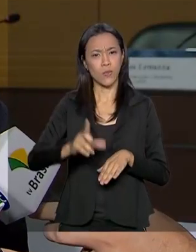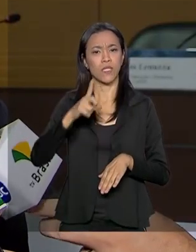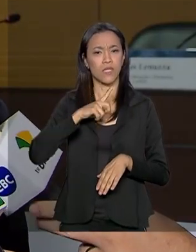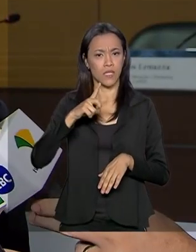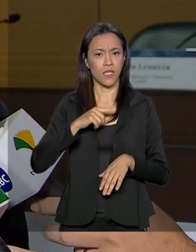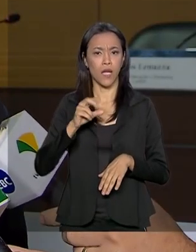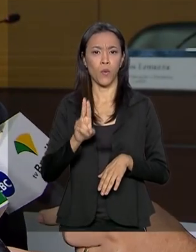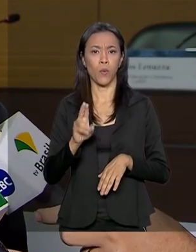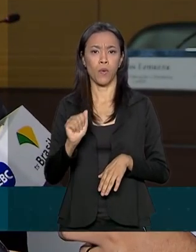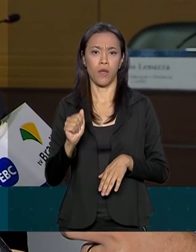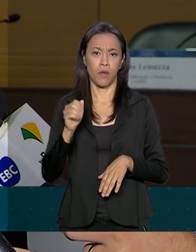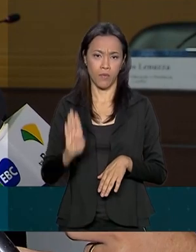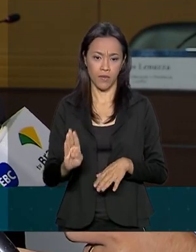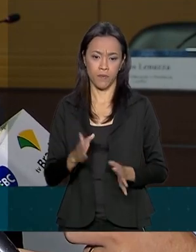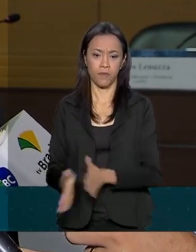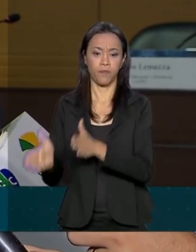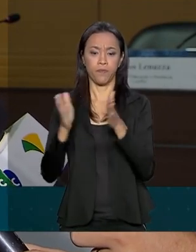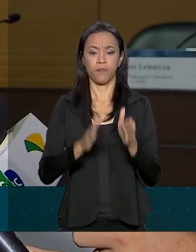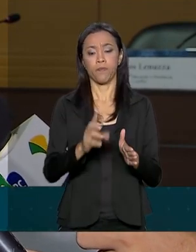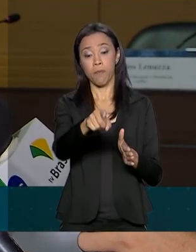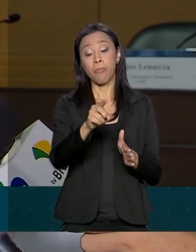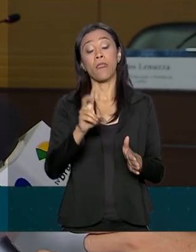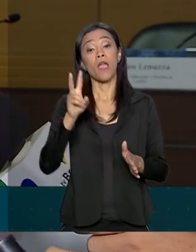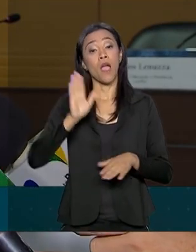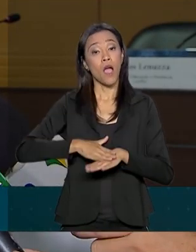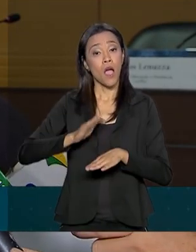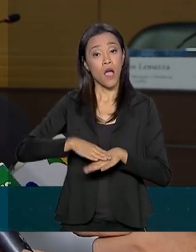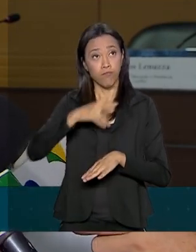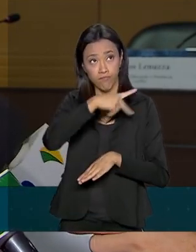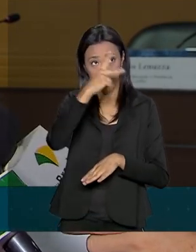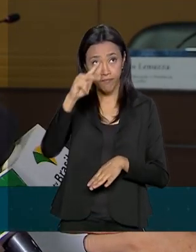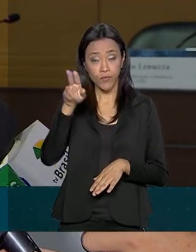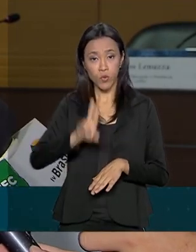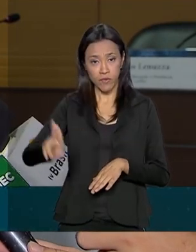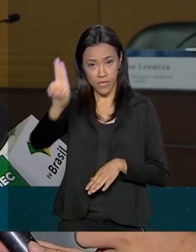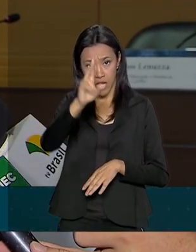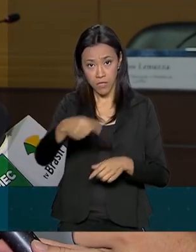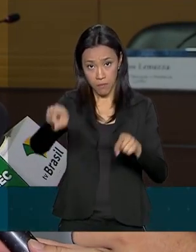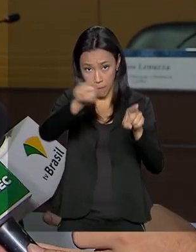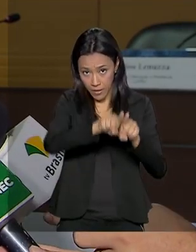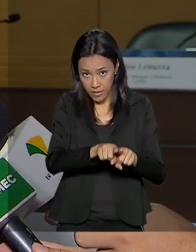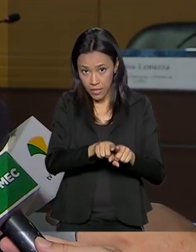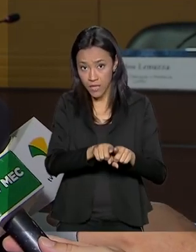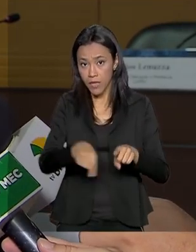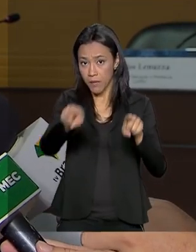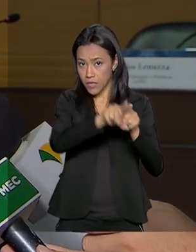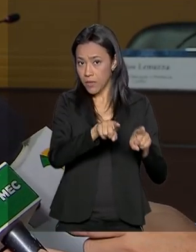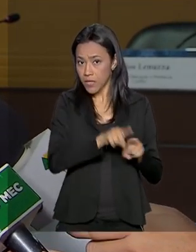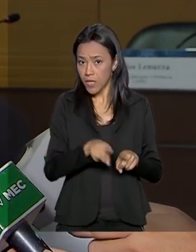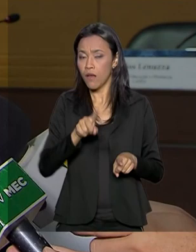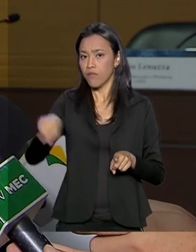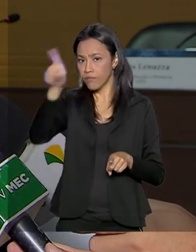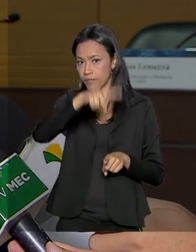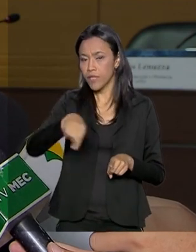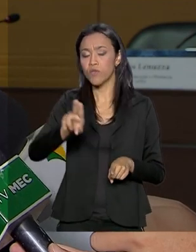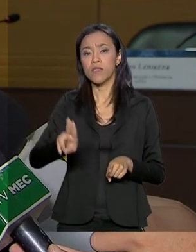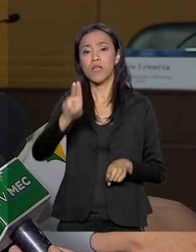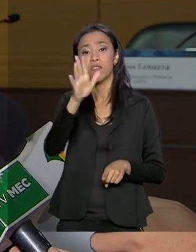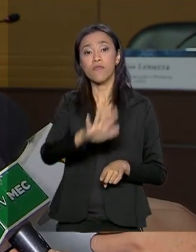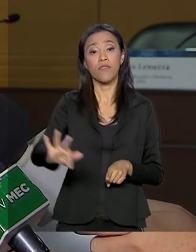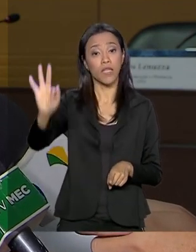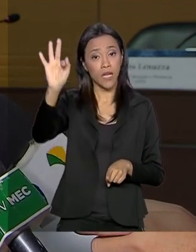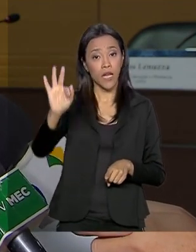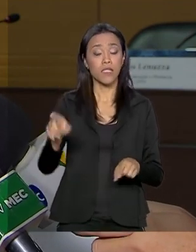seleção será feita pelas próprias universidades parceiras, que são universidades federais e